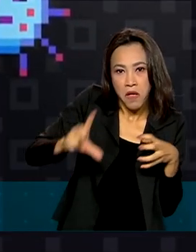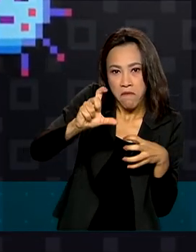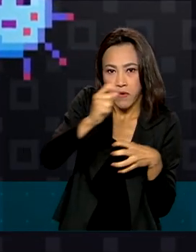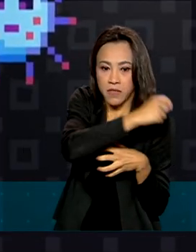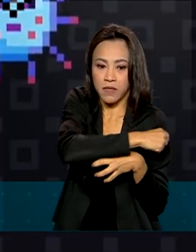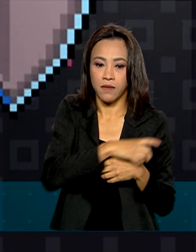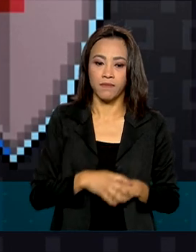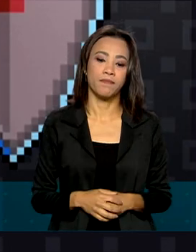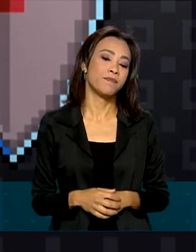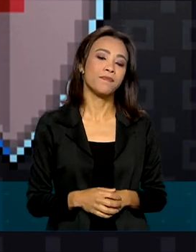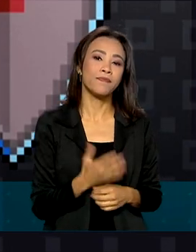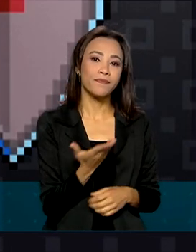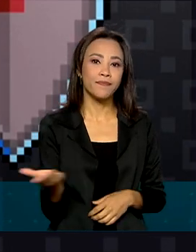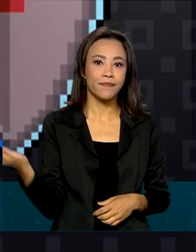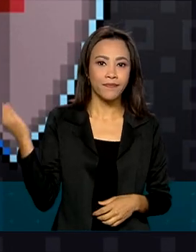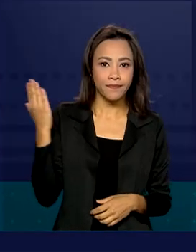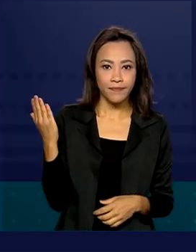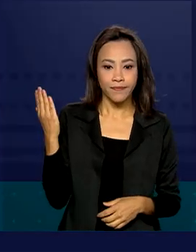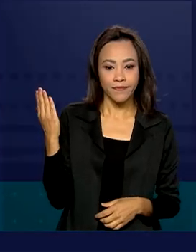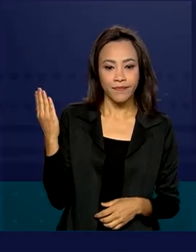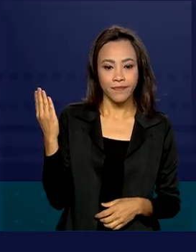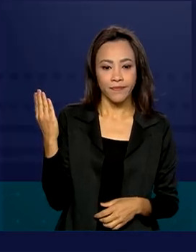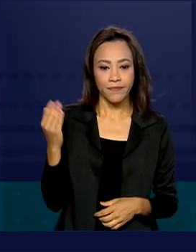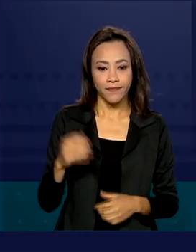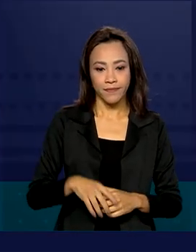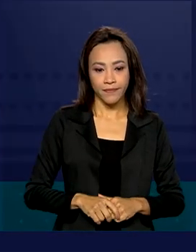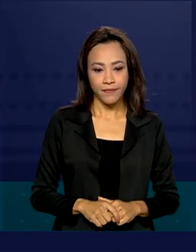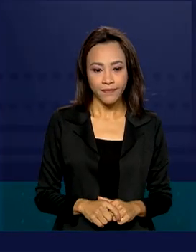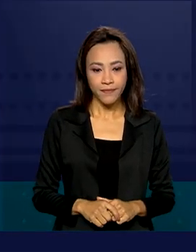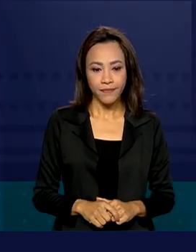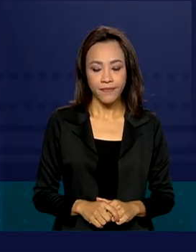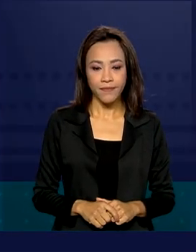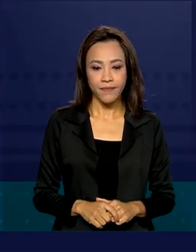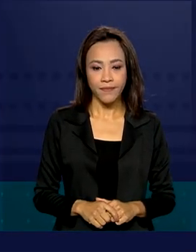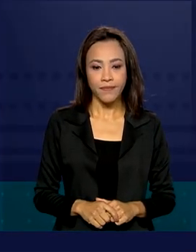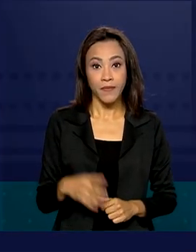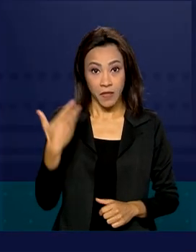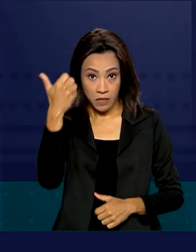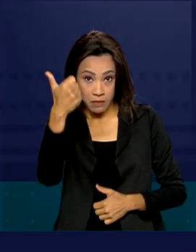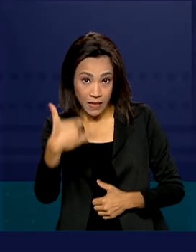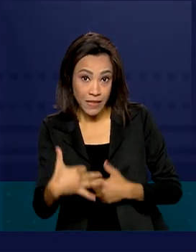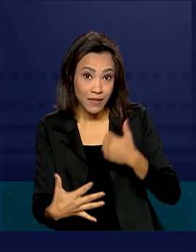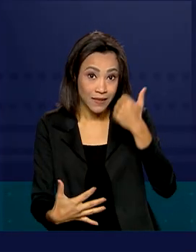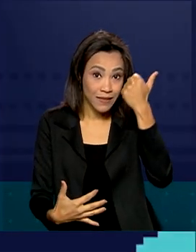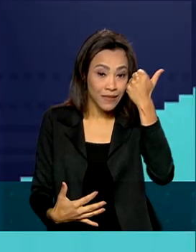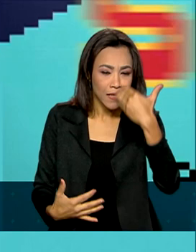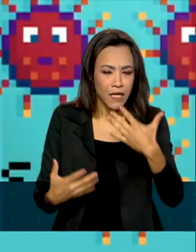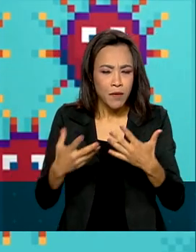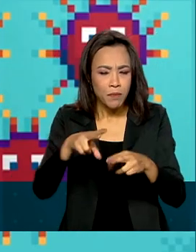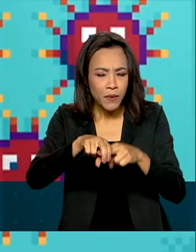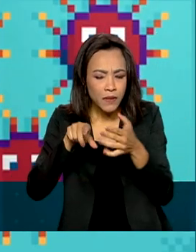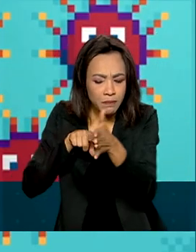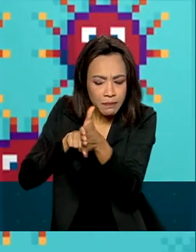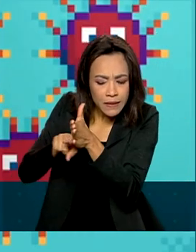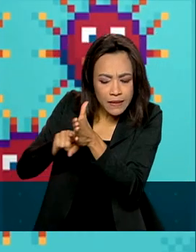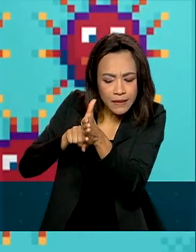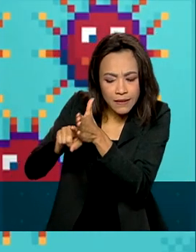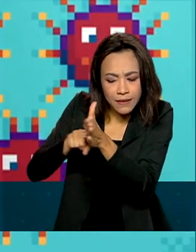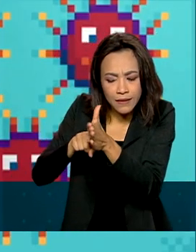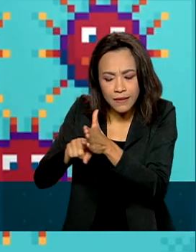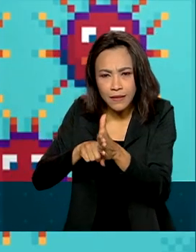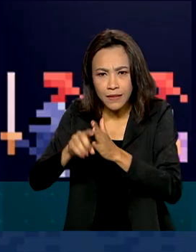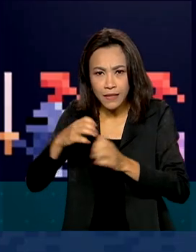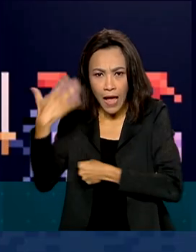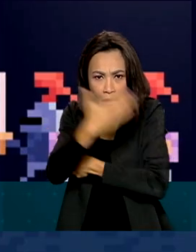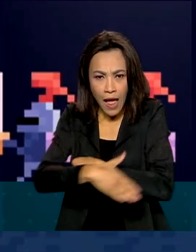vírus é afetado por um tipo diferente de anticorpo. Foi a partir disso que desenvolveram as vacinas, que fazem com que as